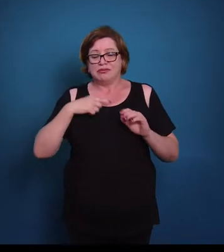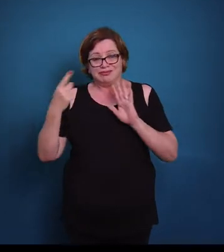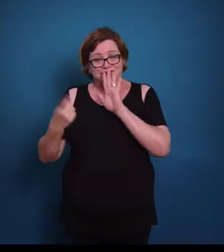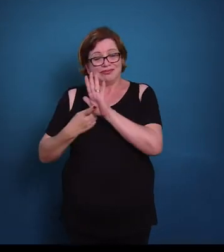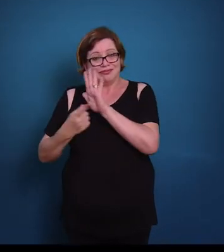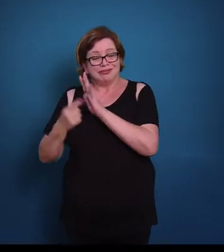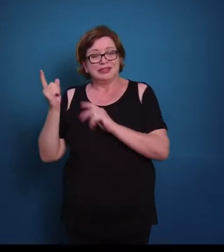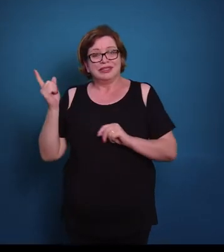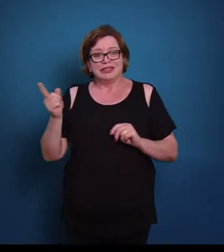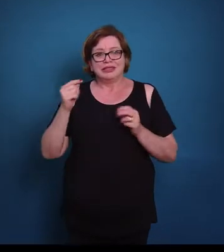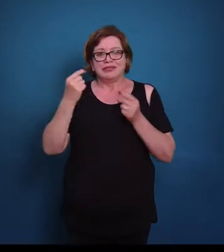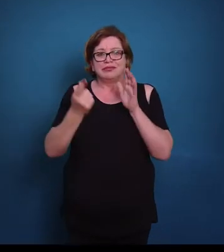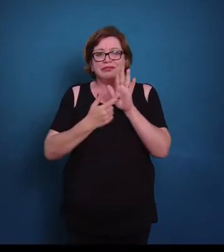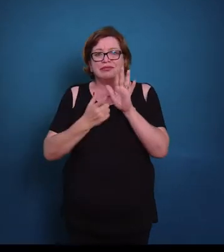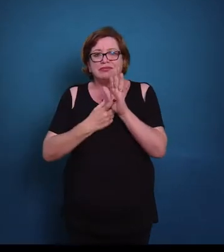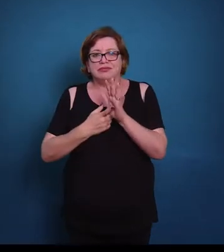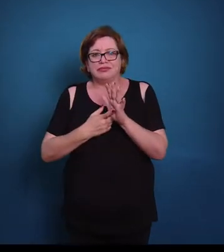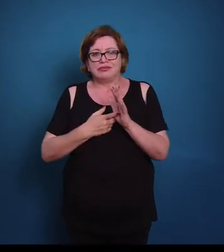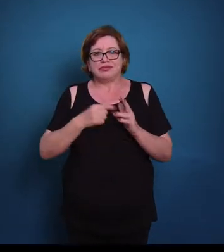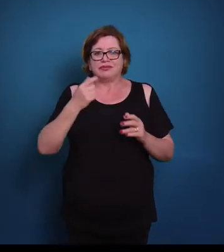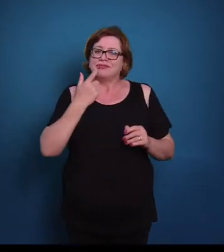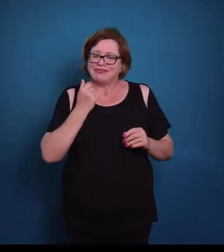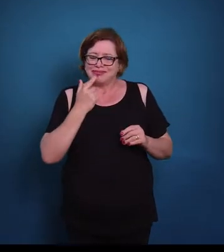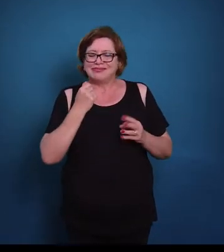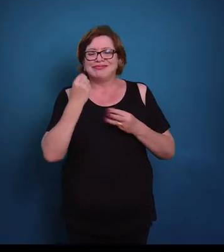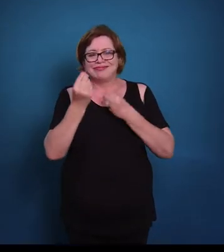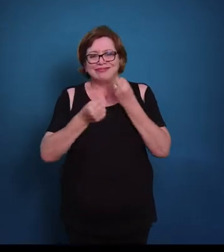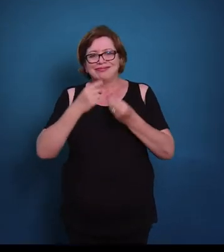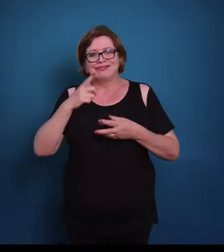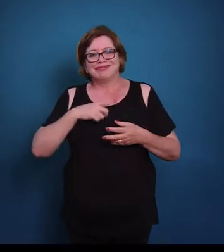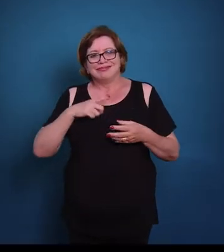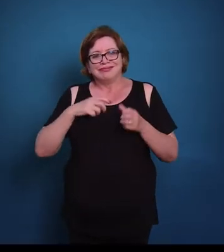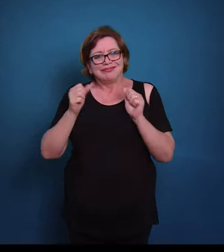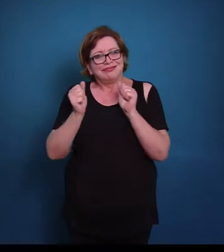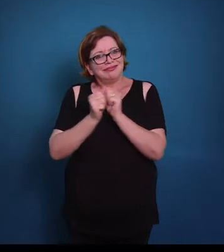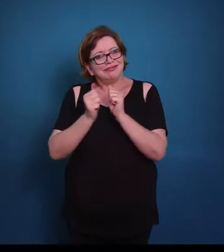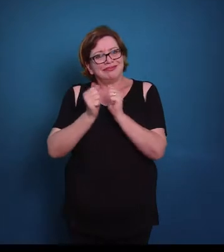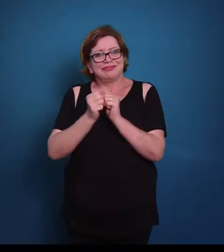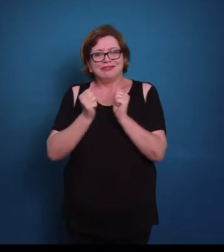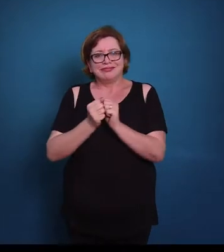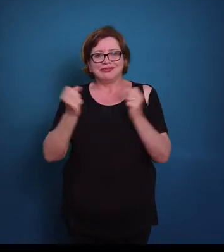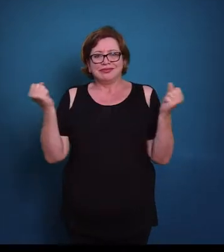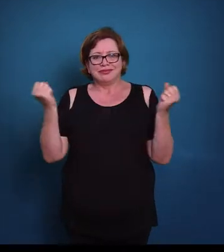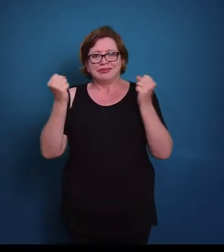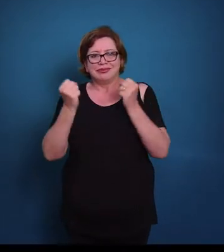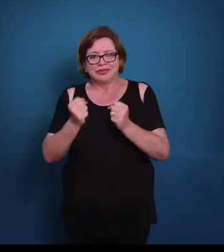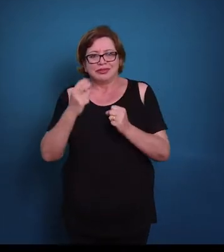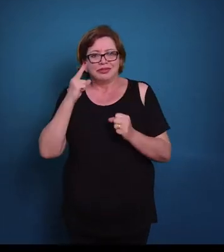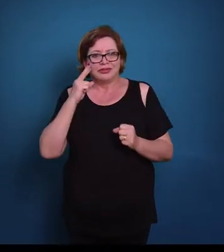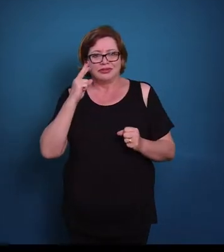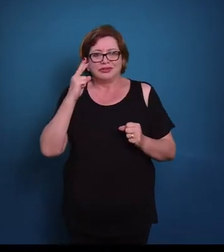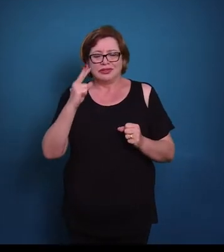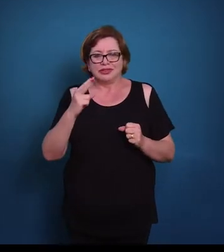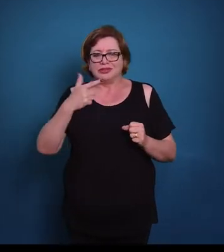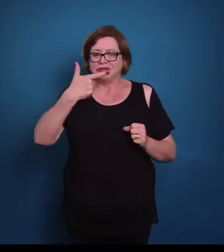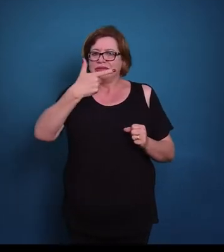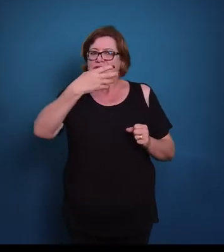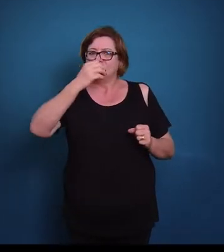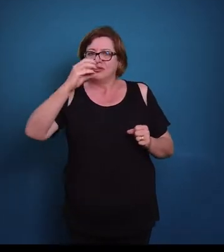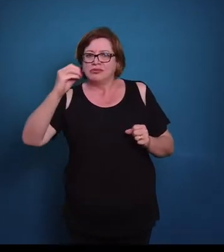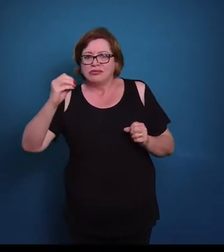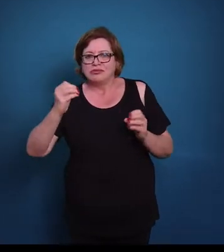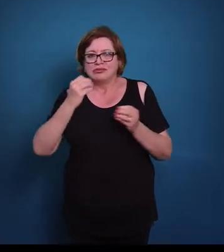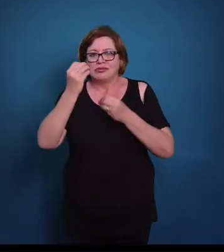esquema, através dessa macromolécula vermelha, e junto a ela nós podemos ter até 200 proteoglicanas se